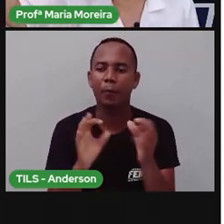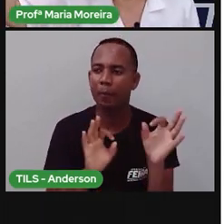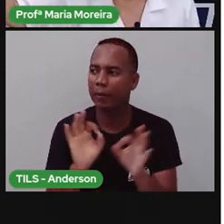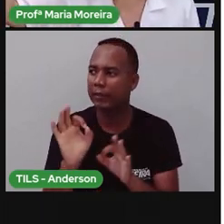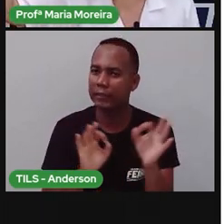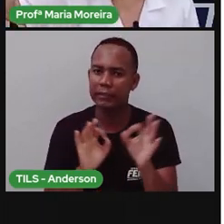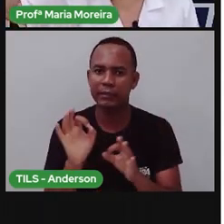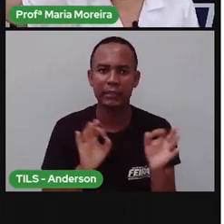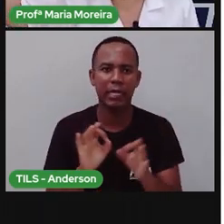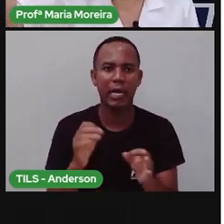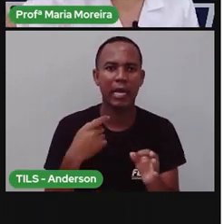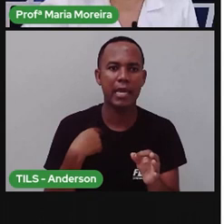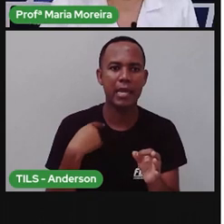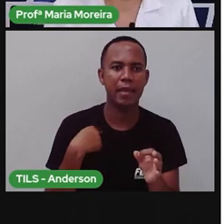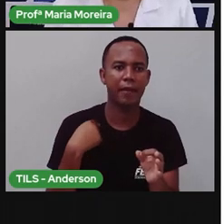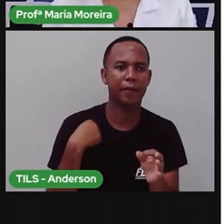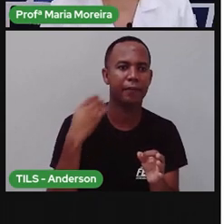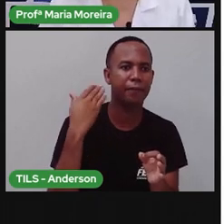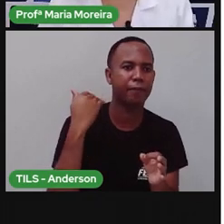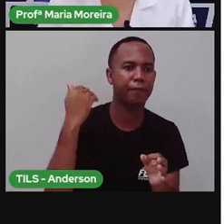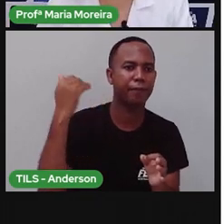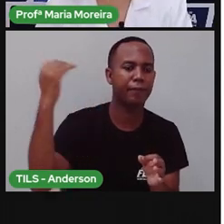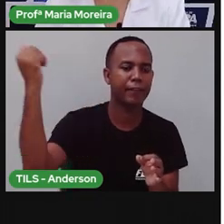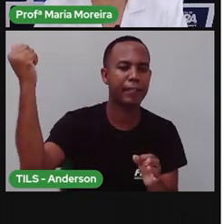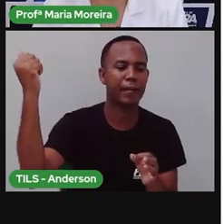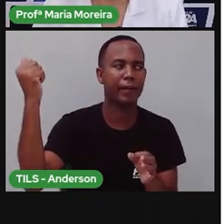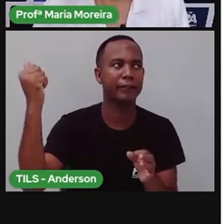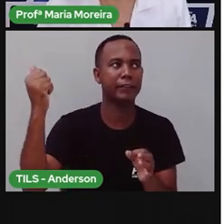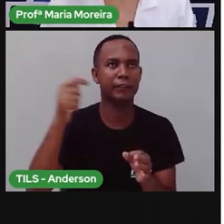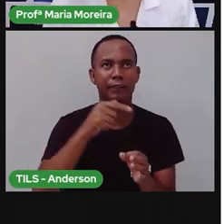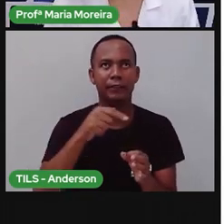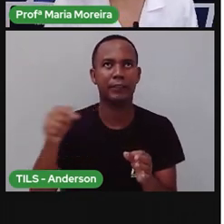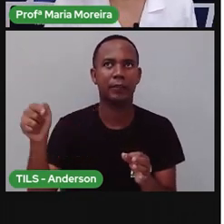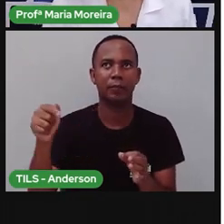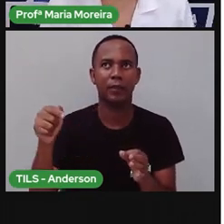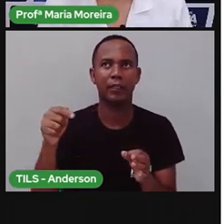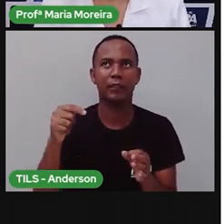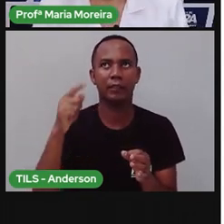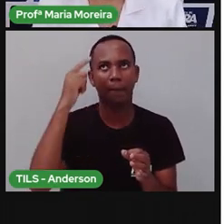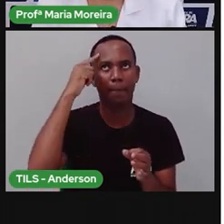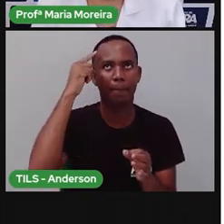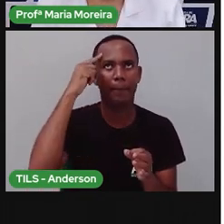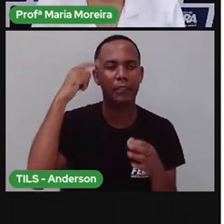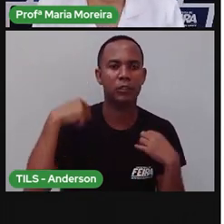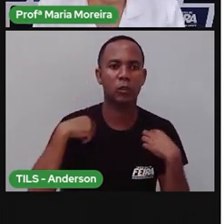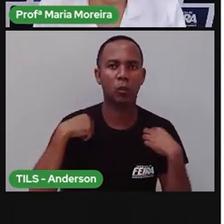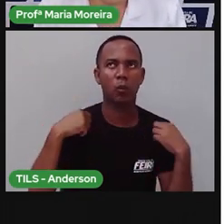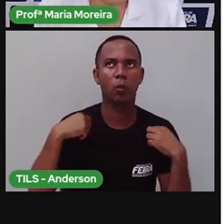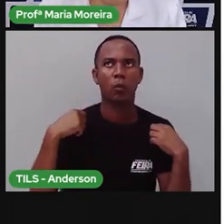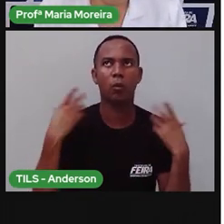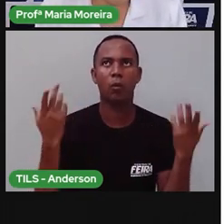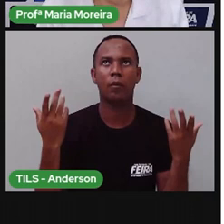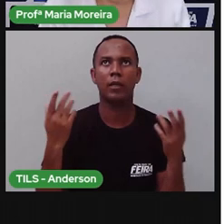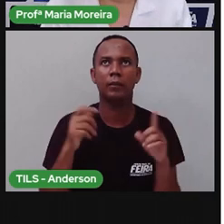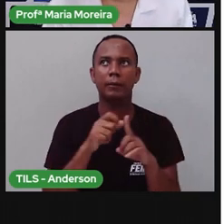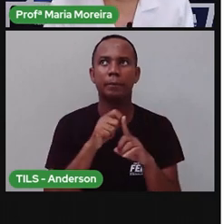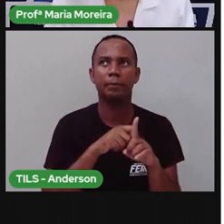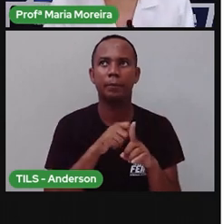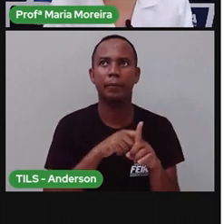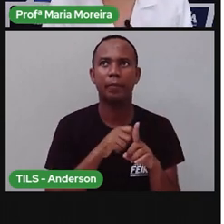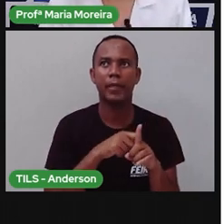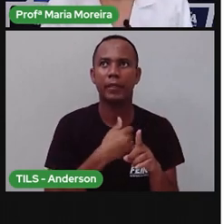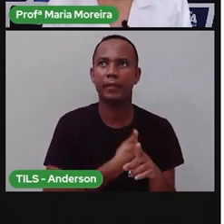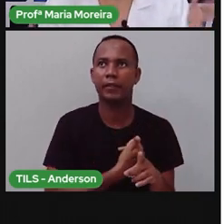vou fazer uma viagem daqui a duas, três semanas. Eu planejo. Eu vou pensar na roupa. Ah, não. Daqui a um mês é o meu